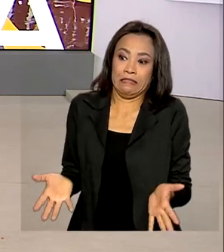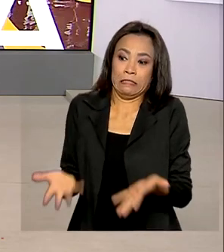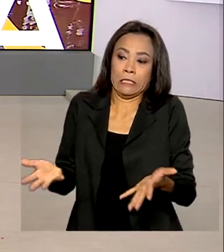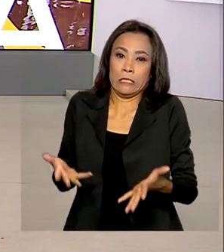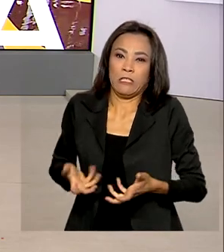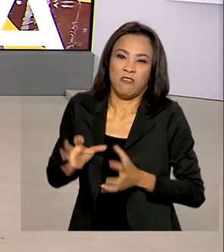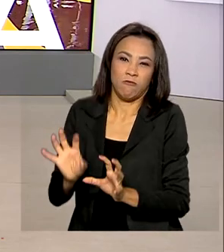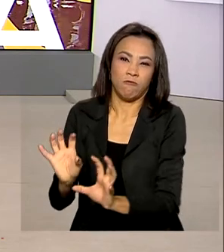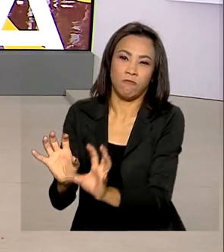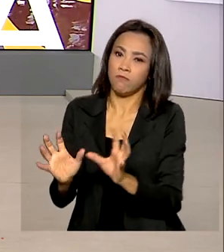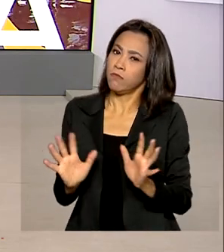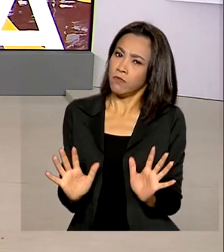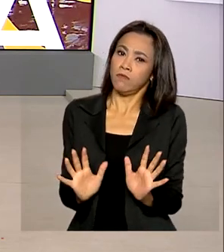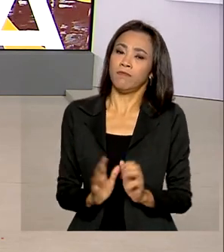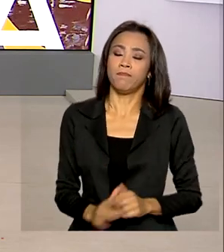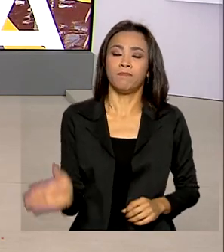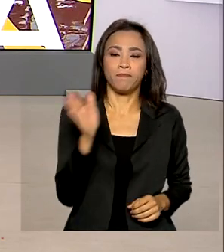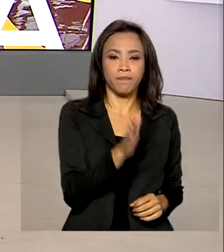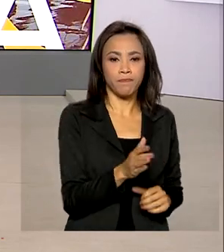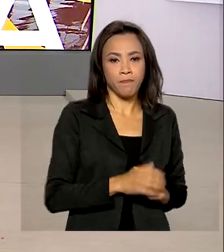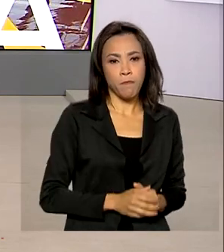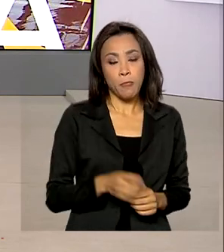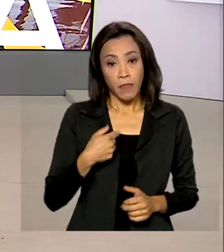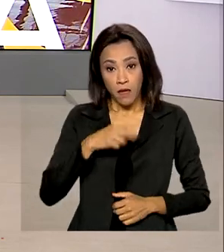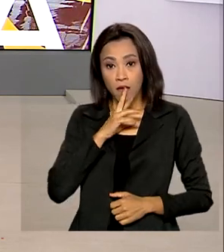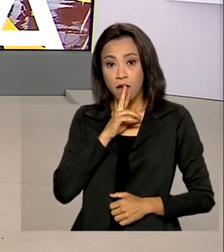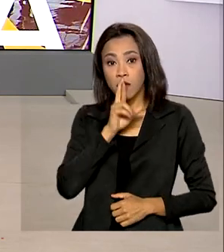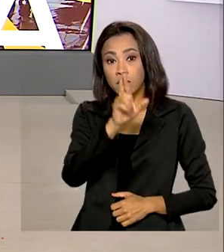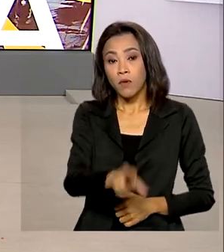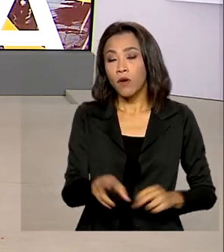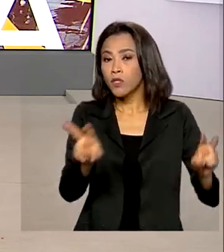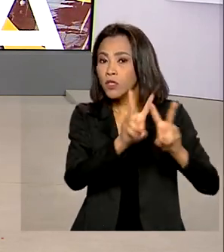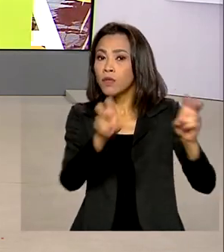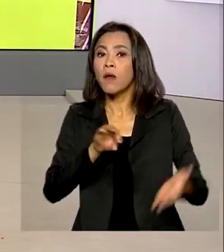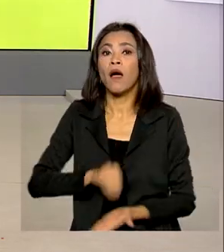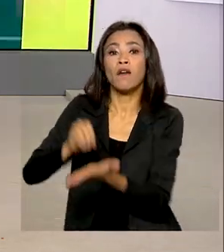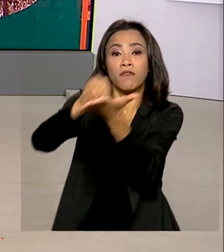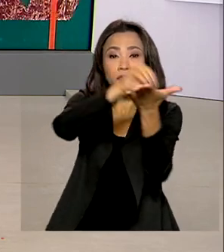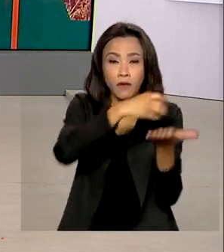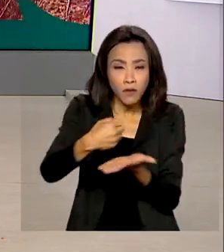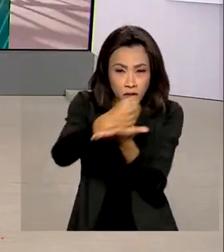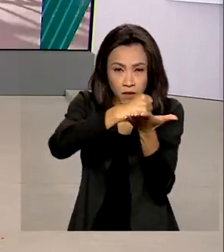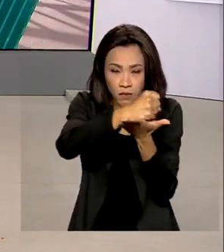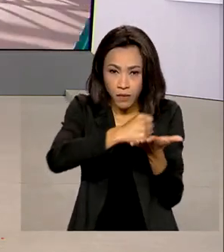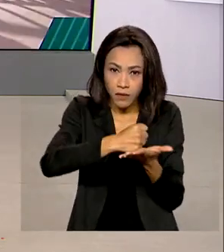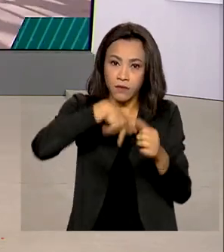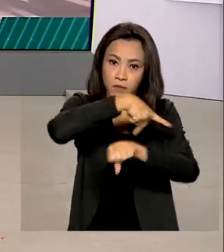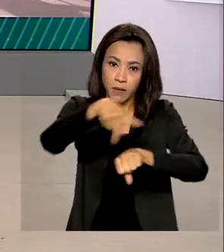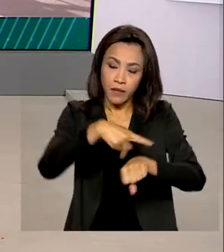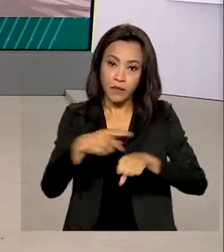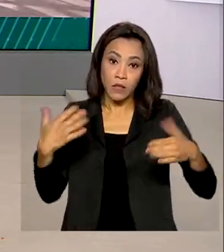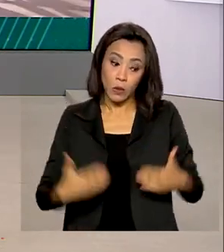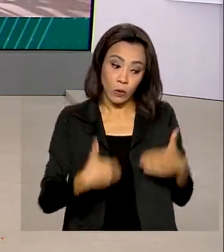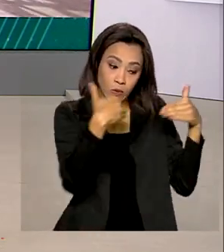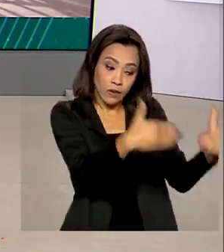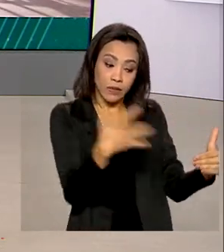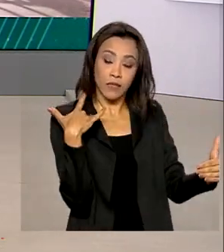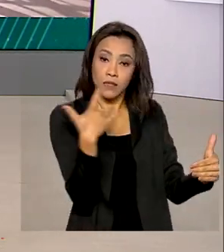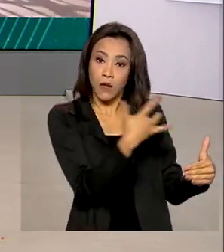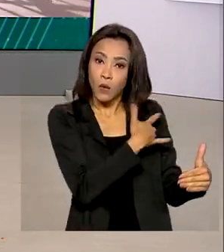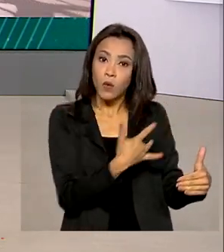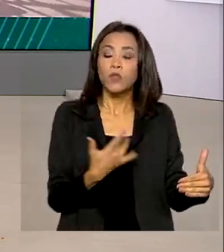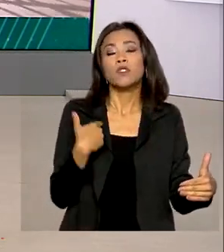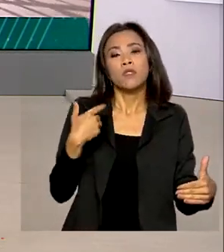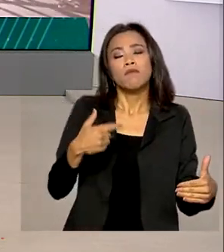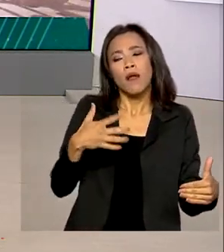Em resposta aos casos de desabastecimento de remédios no país, o Ministério da Saúde decidiu facilitar a compra de